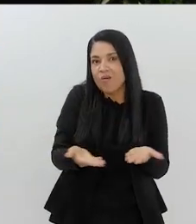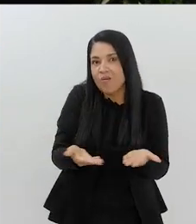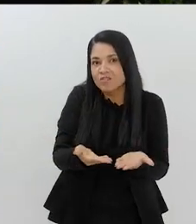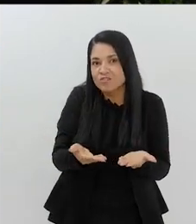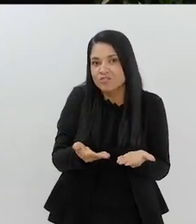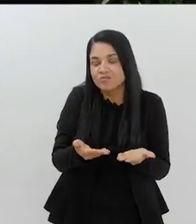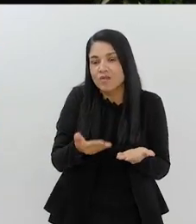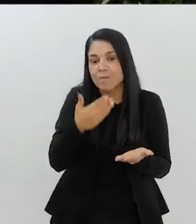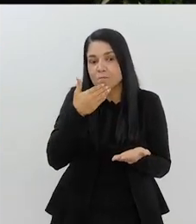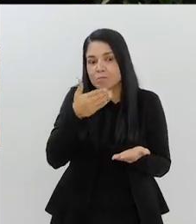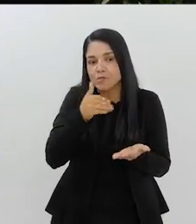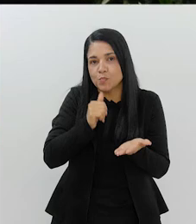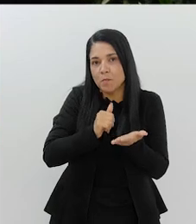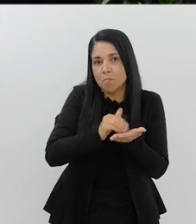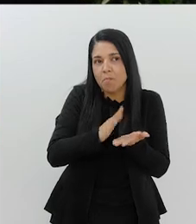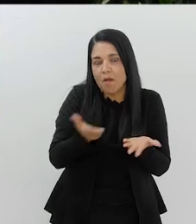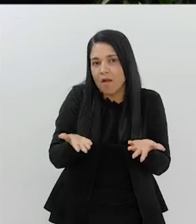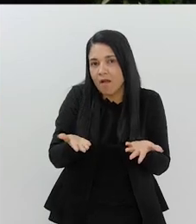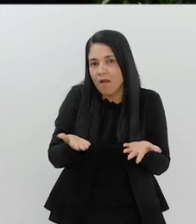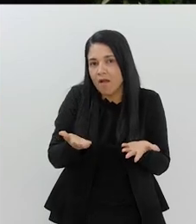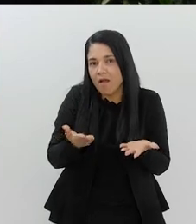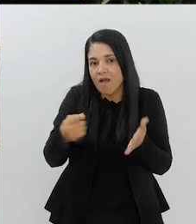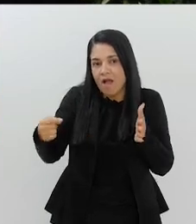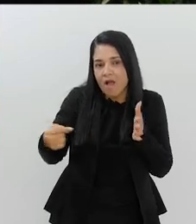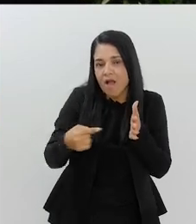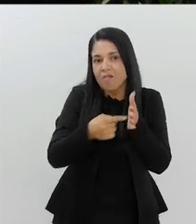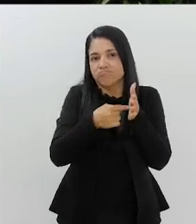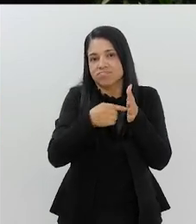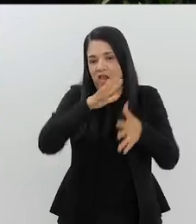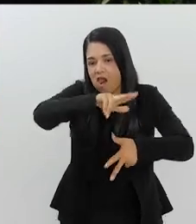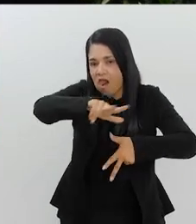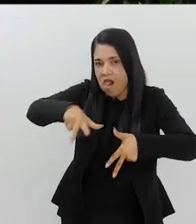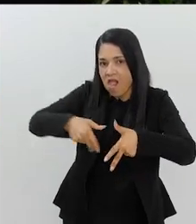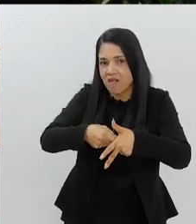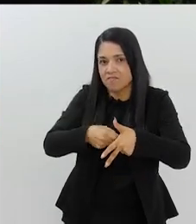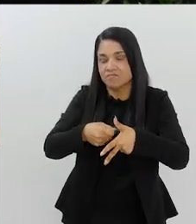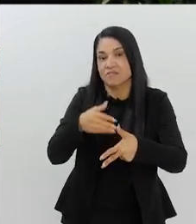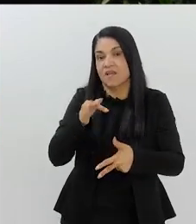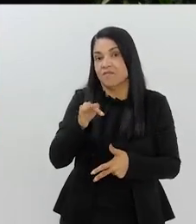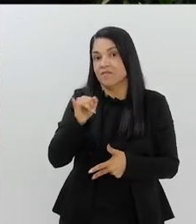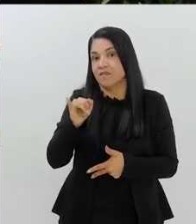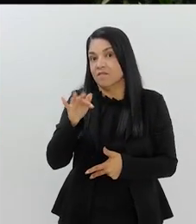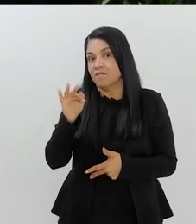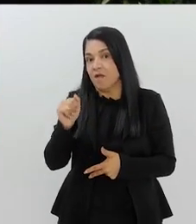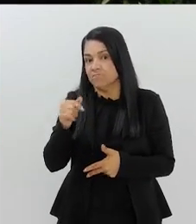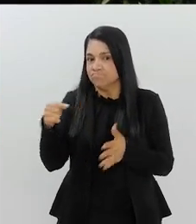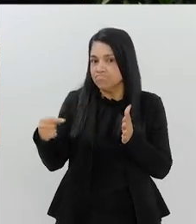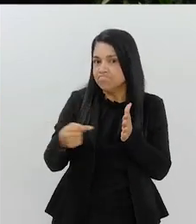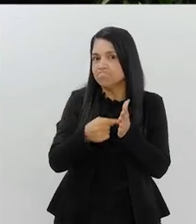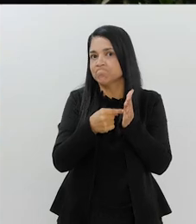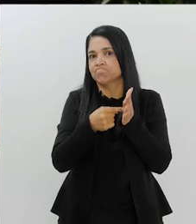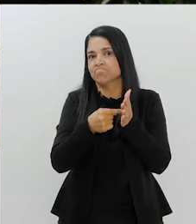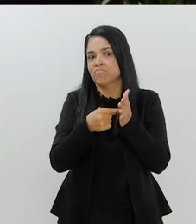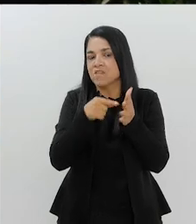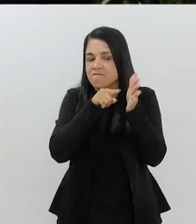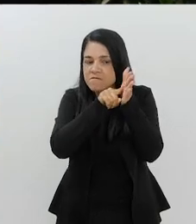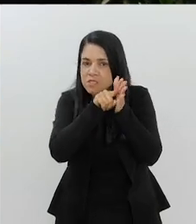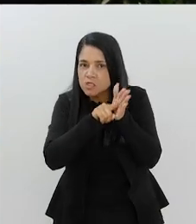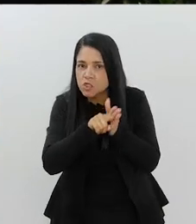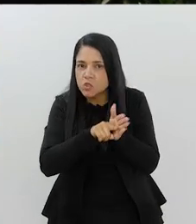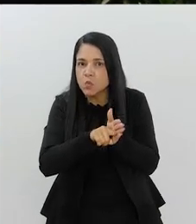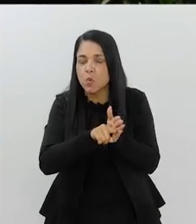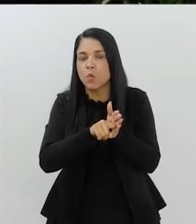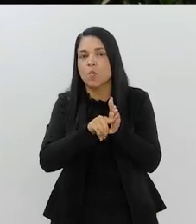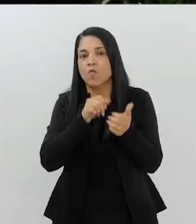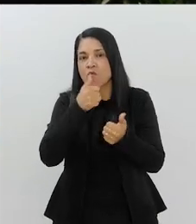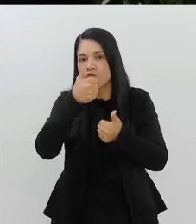quando renunciou ao cargo, acusação de corrupção por parte da FIFA, por parte das investigações